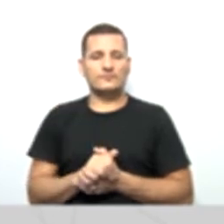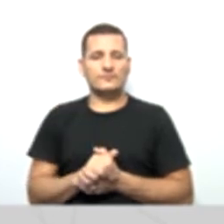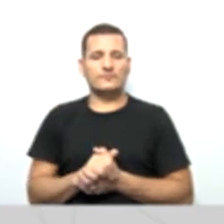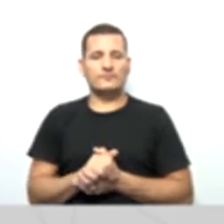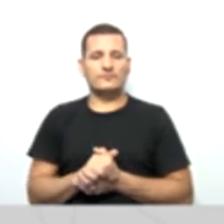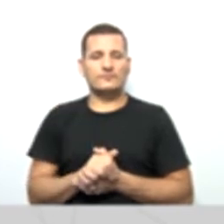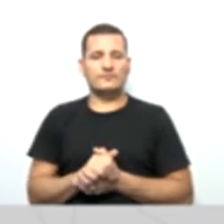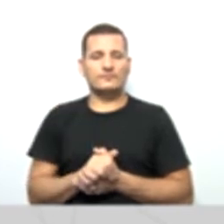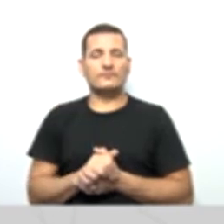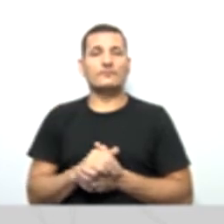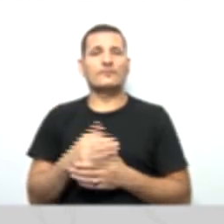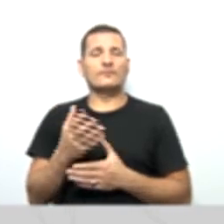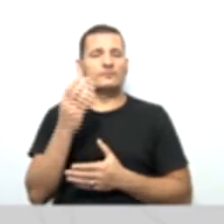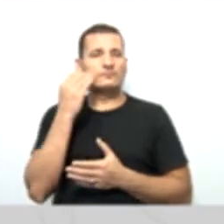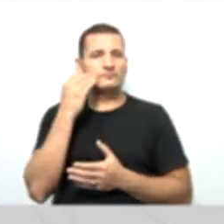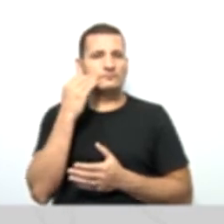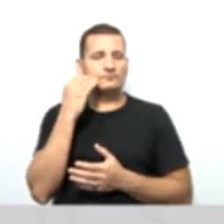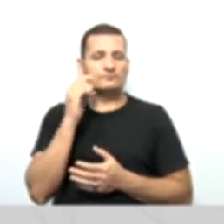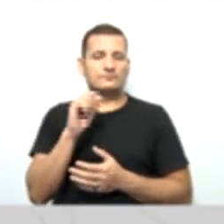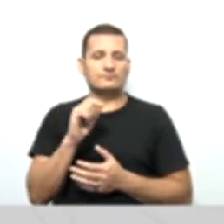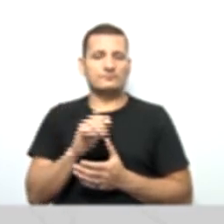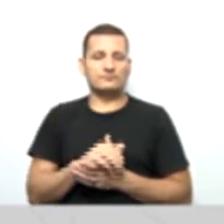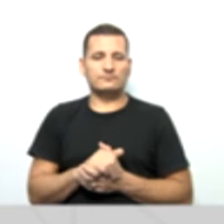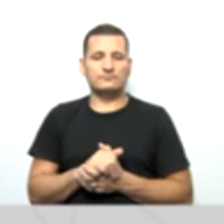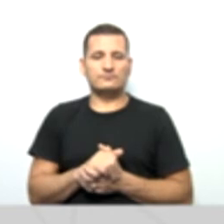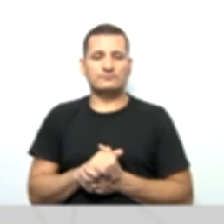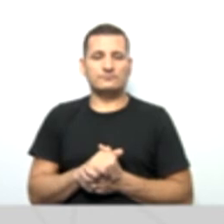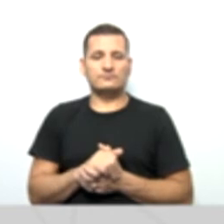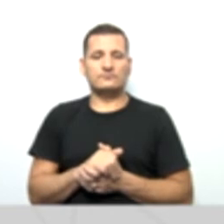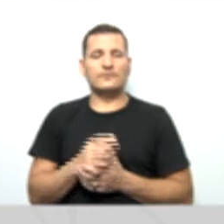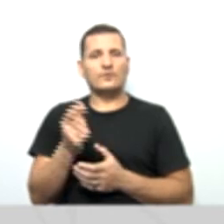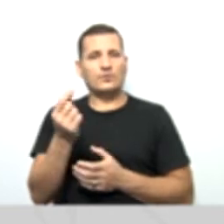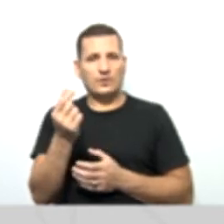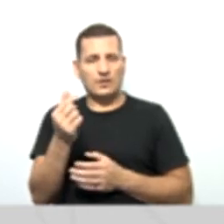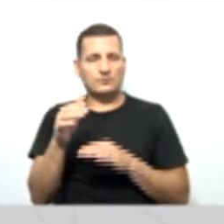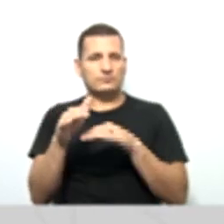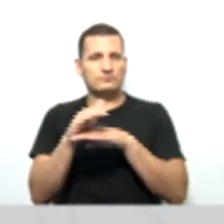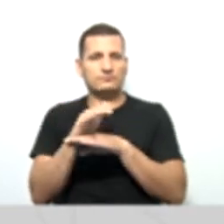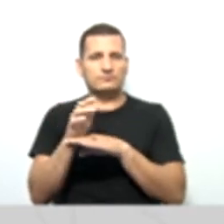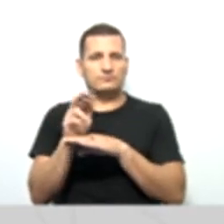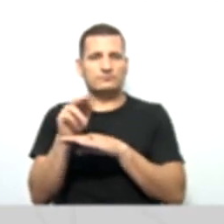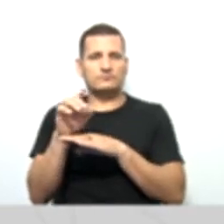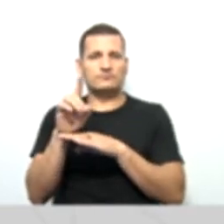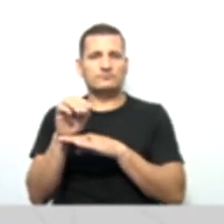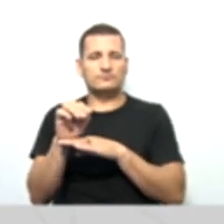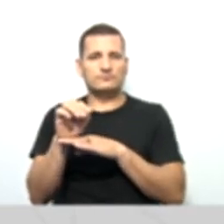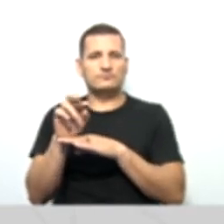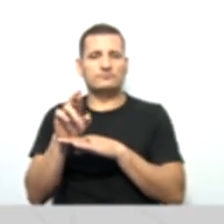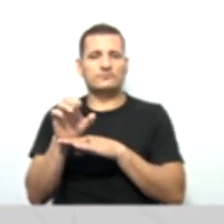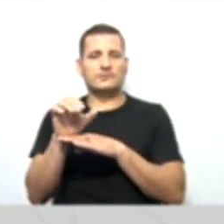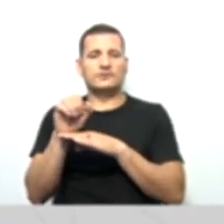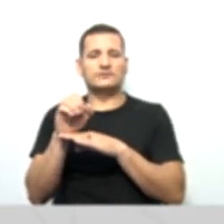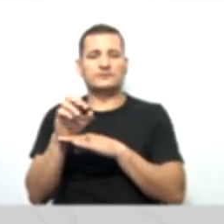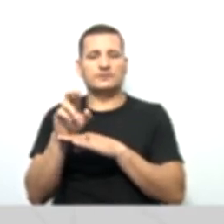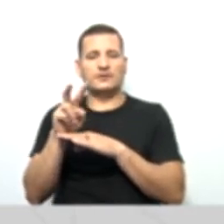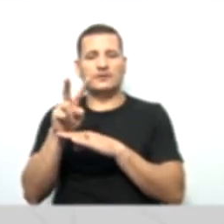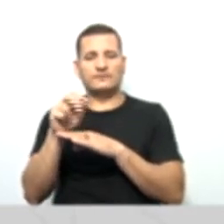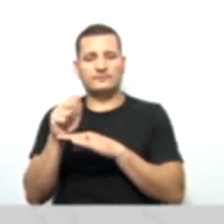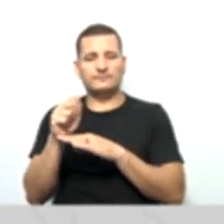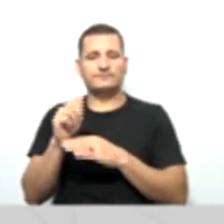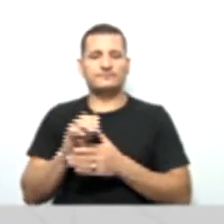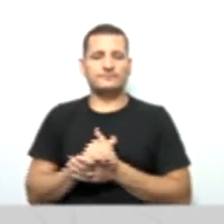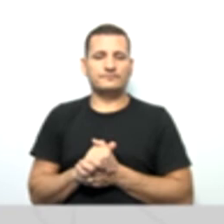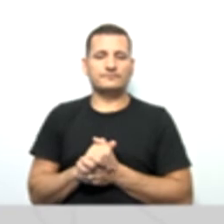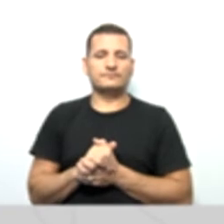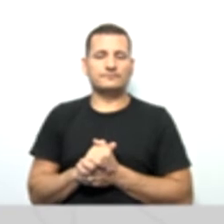sobras. O que que eles devem verificar? O saldo do fundo de reserva ao final do exercício, o valor destinado à